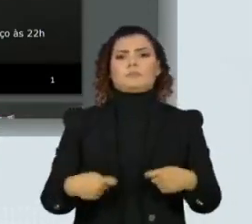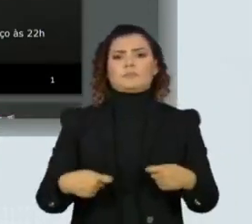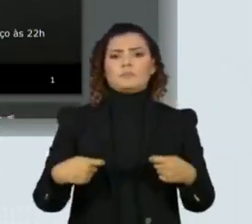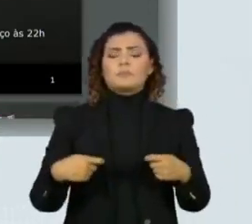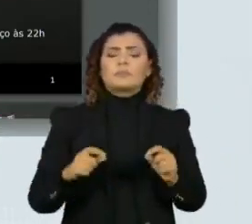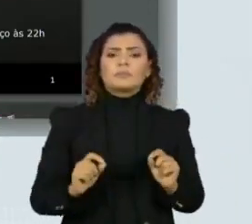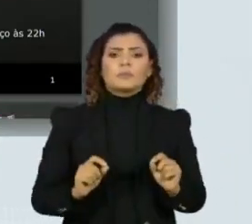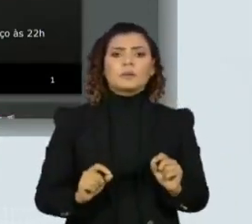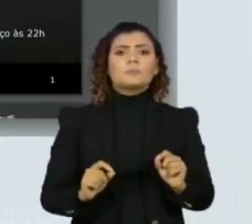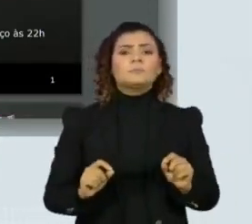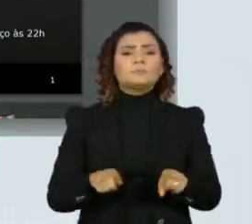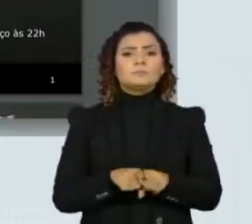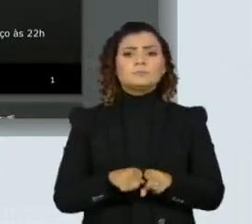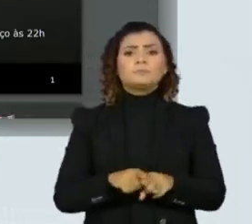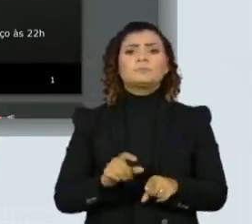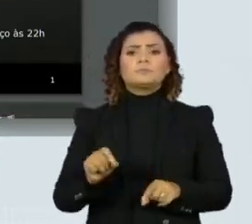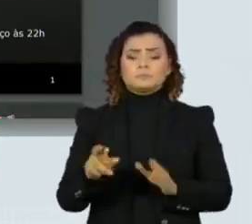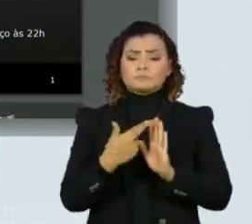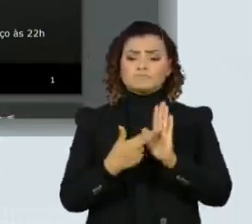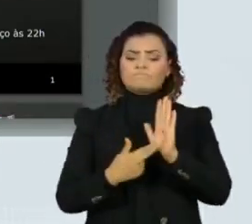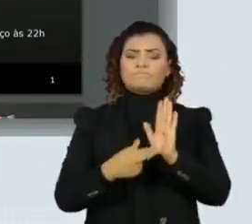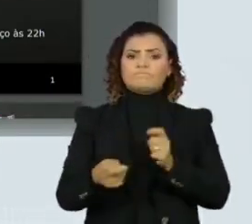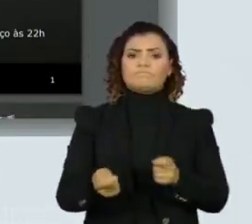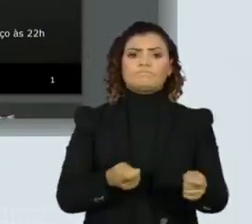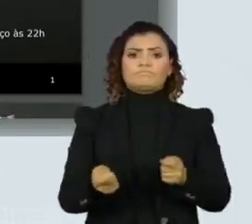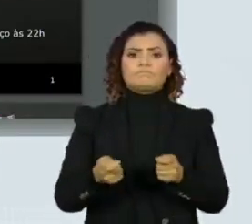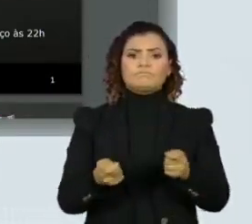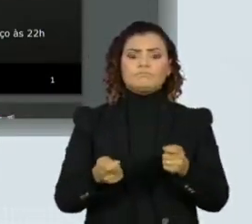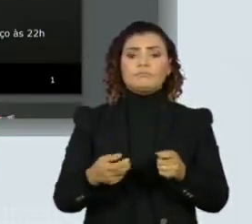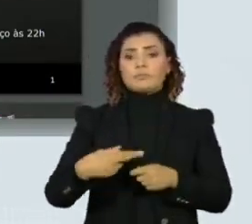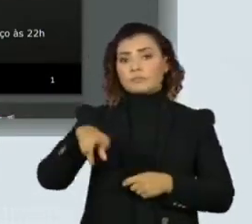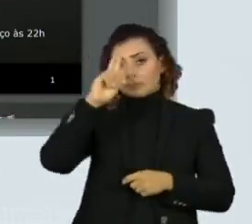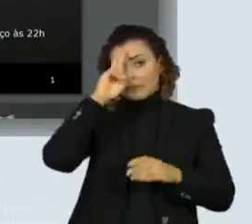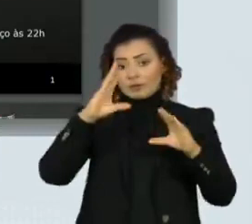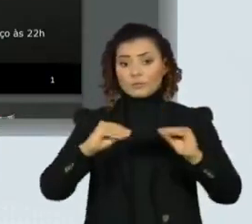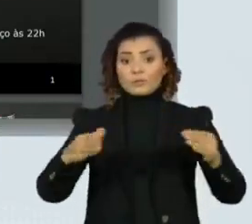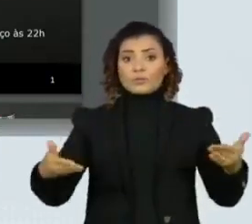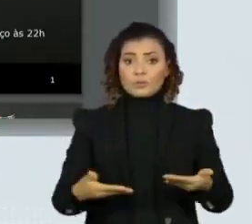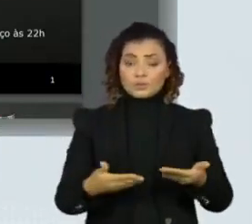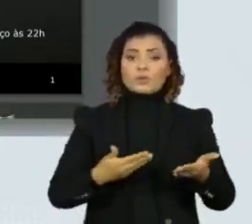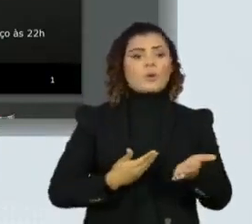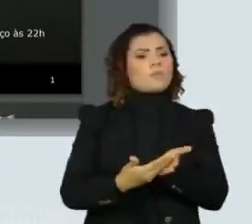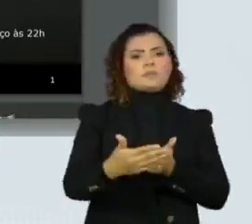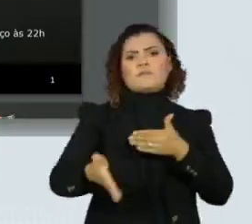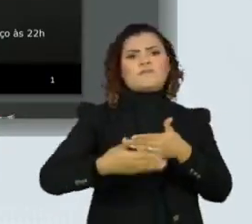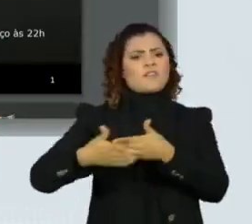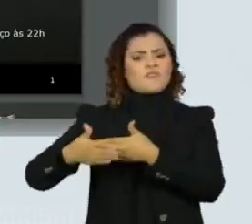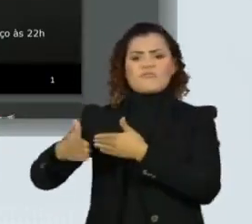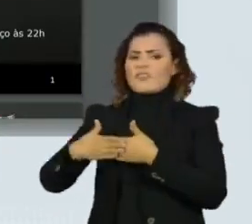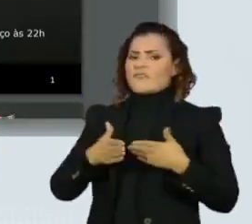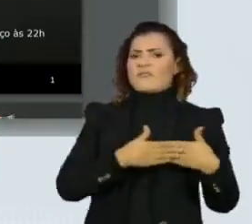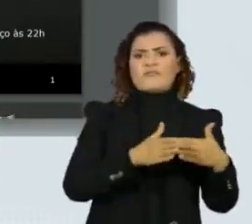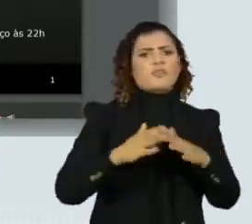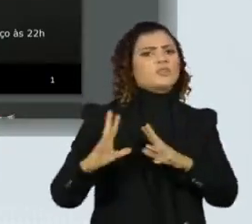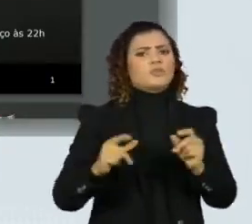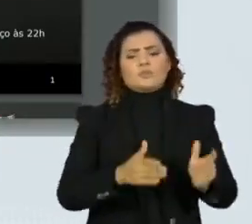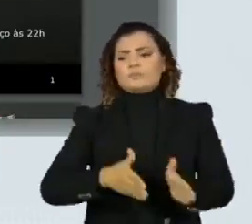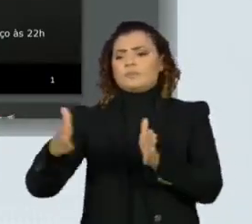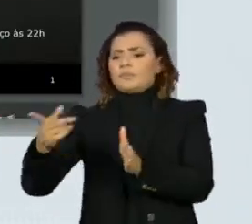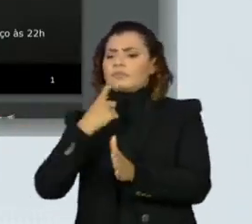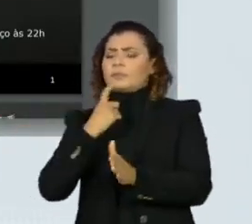de incrementar e implementar as medidas que estamos tomando a partir da meia-noite de hoje, mas nós precisamos do apoio de todos.